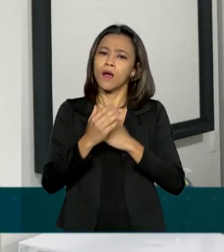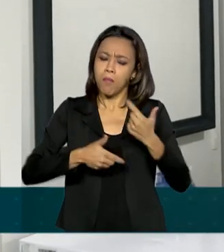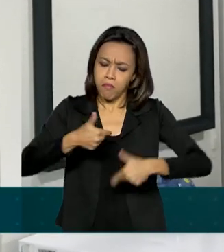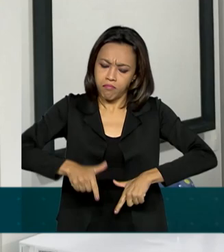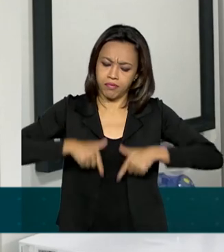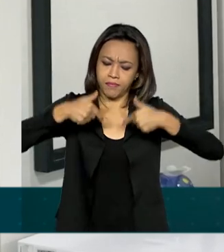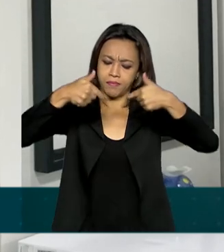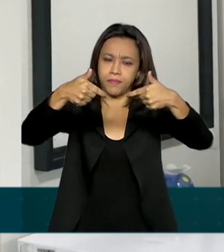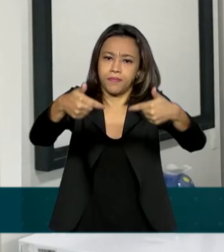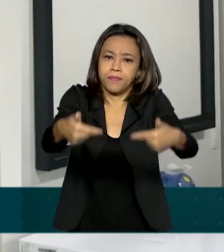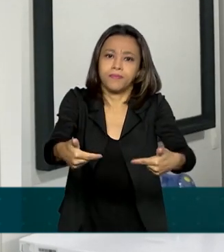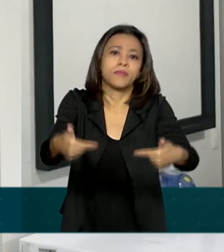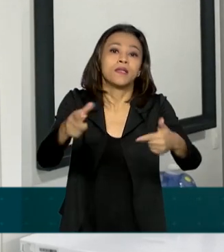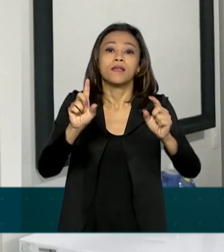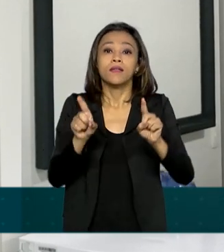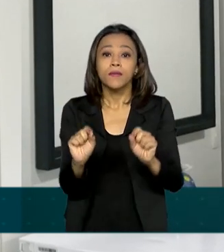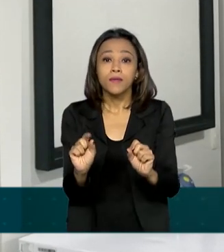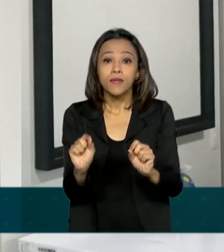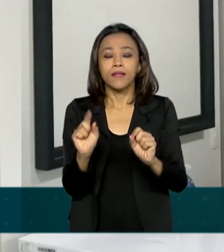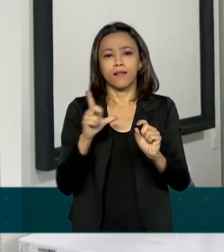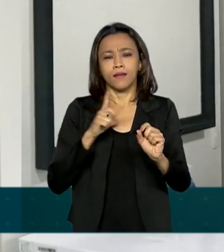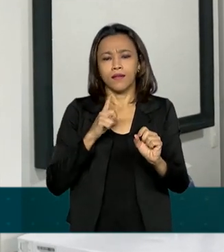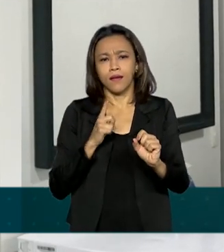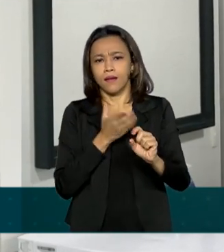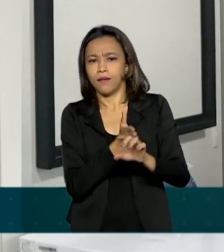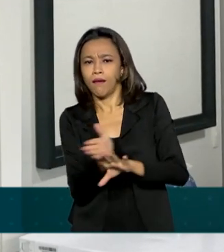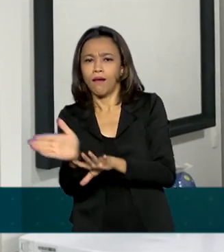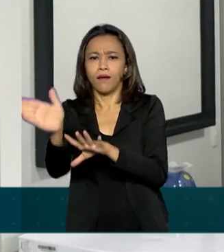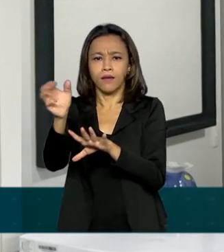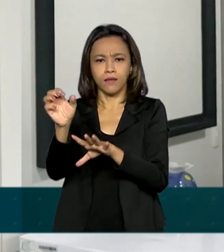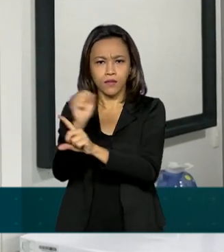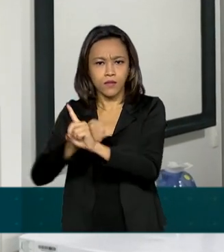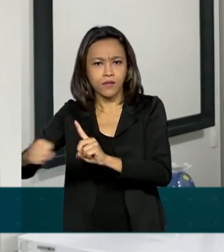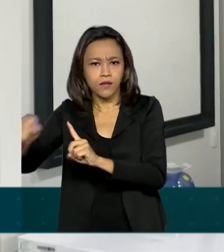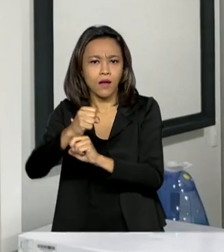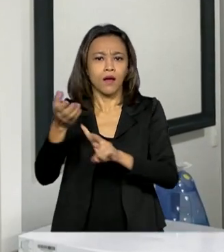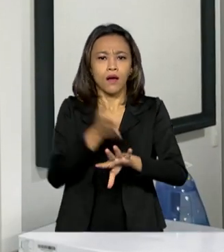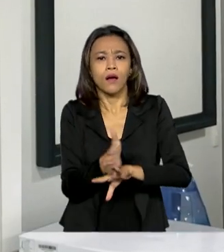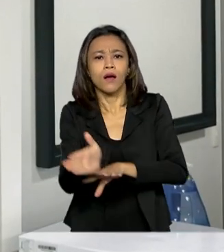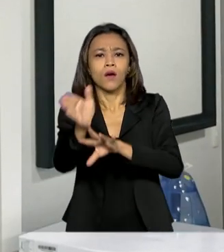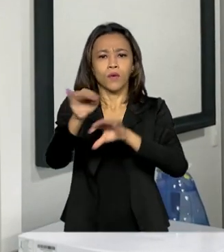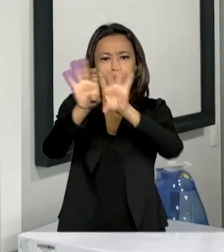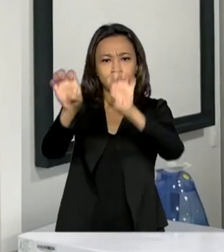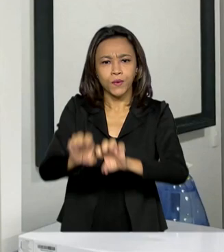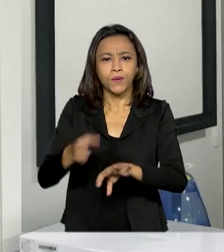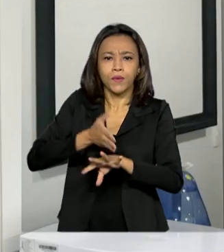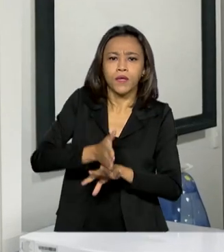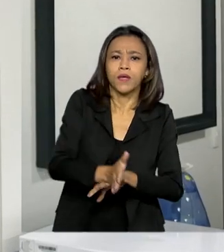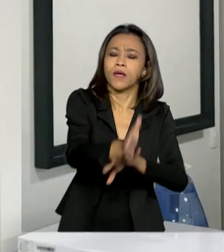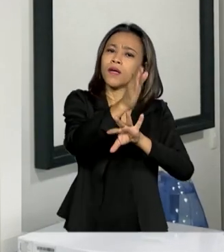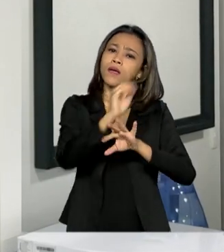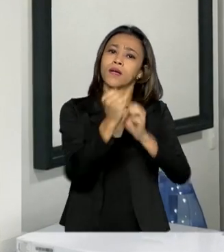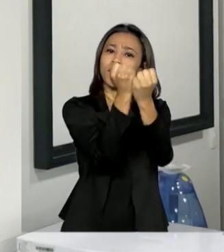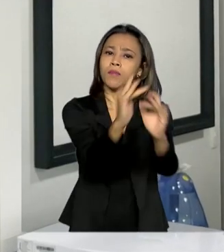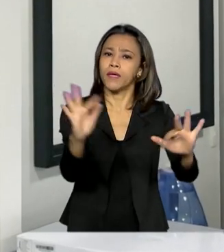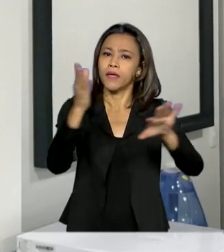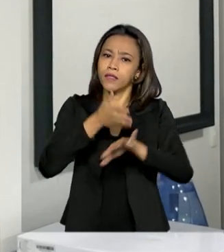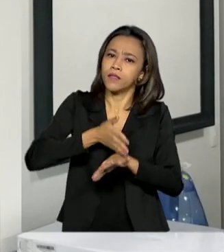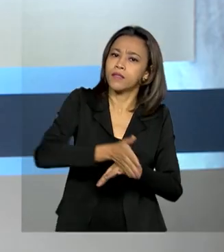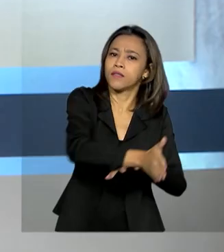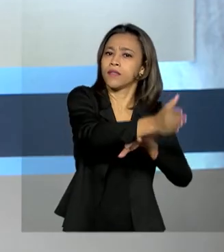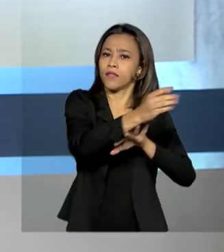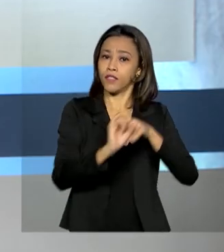cesta de indicadores que perpassam as dimensões sociais, de infraestrutura, ambientais, institucionais e